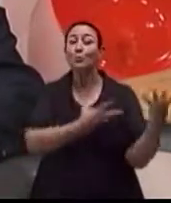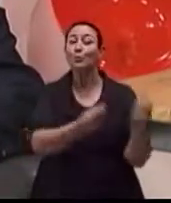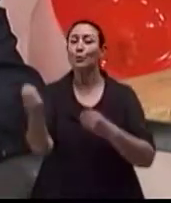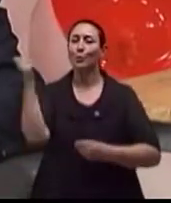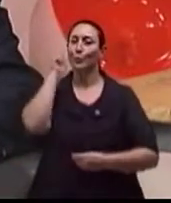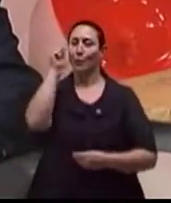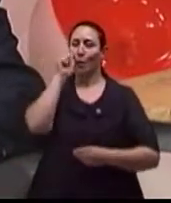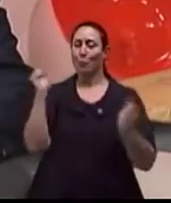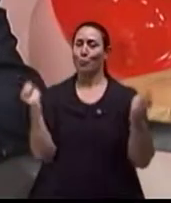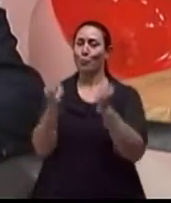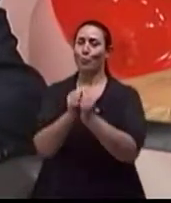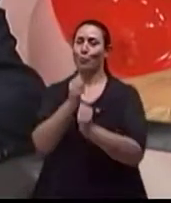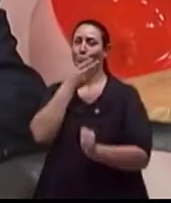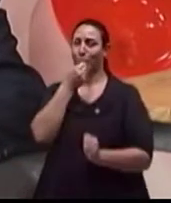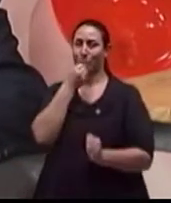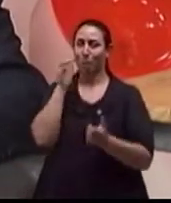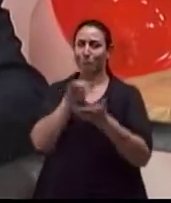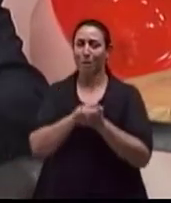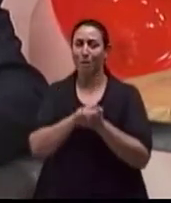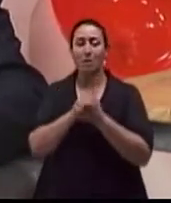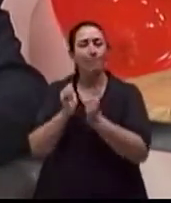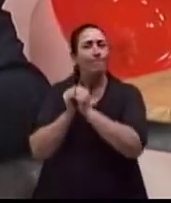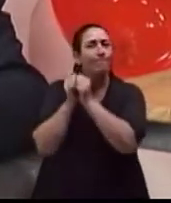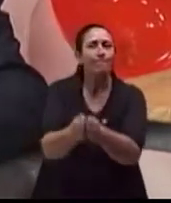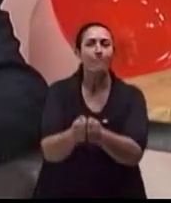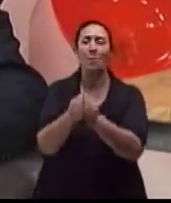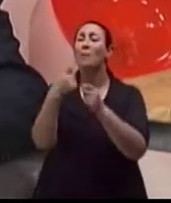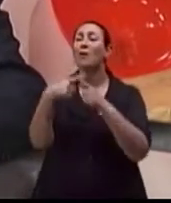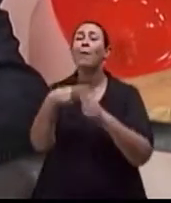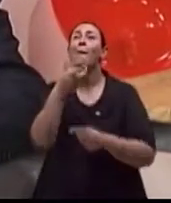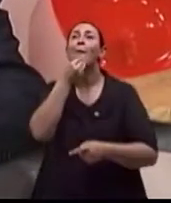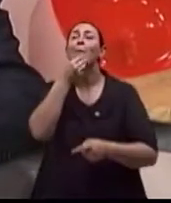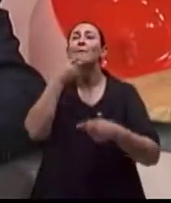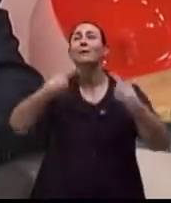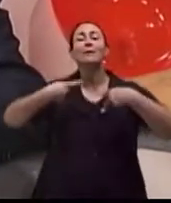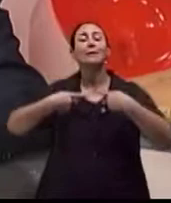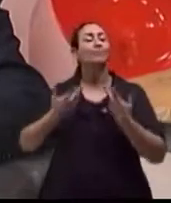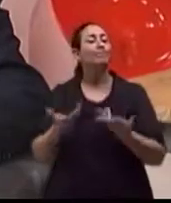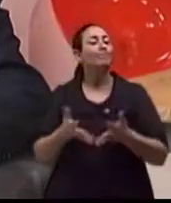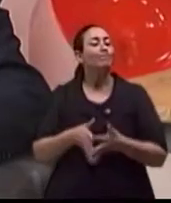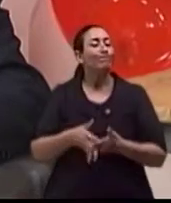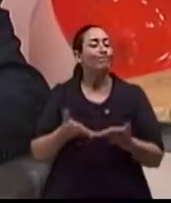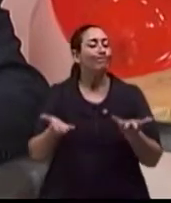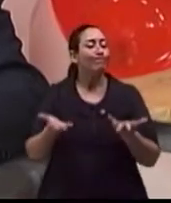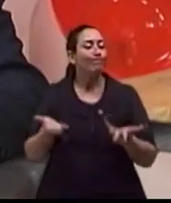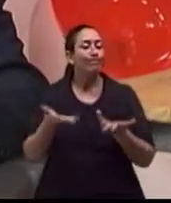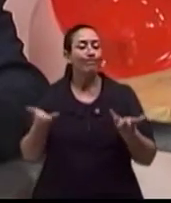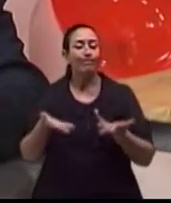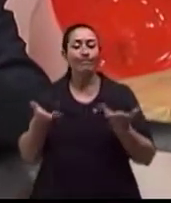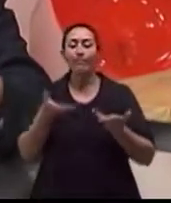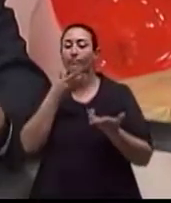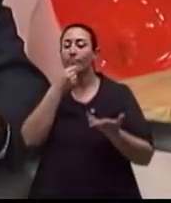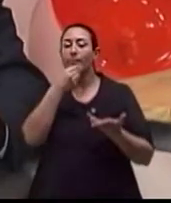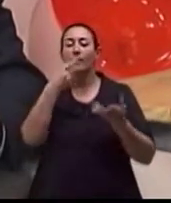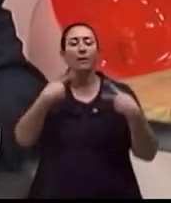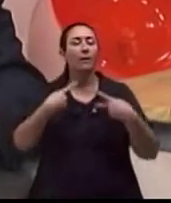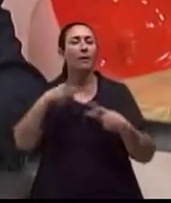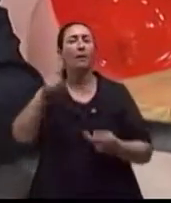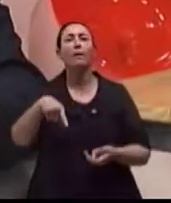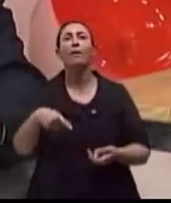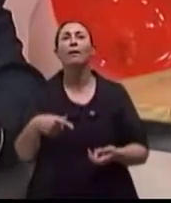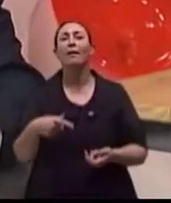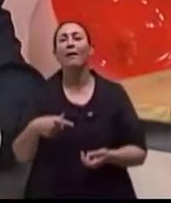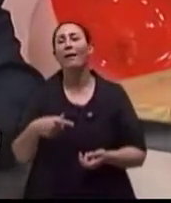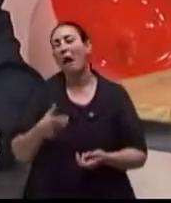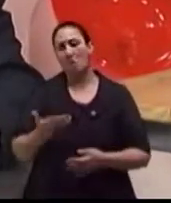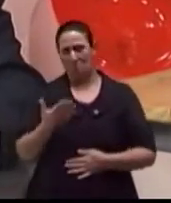ajuda, vamos procurar atendimento, porque realmente o homem tem aquela postura de que